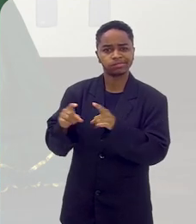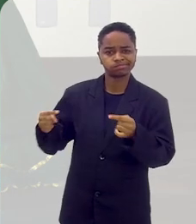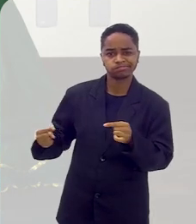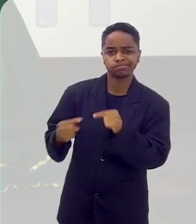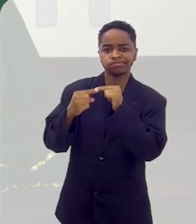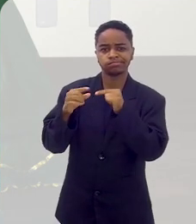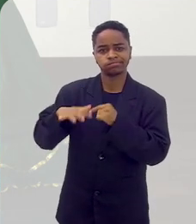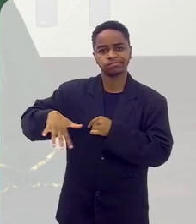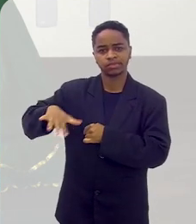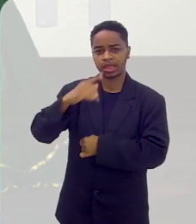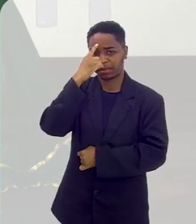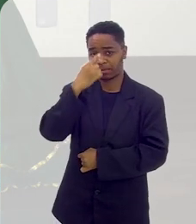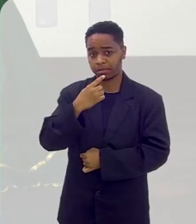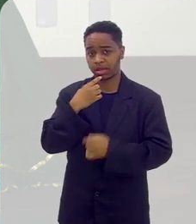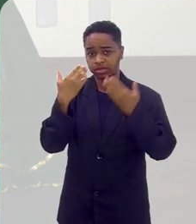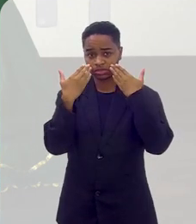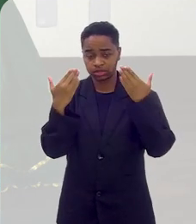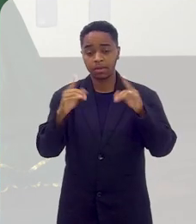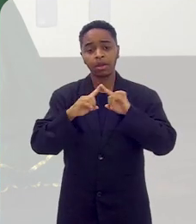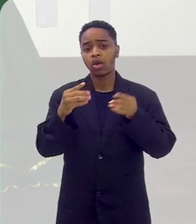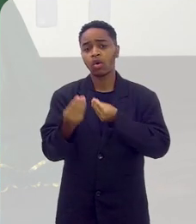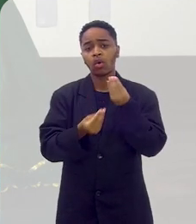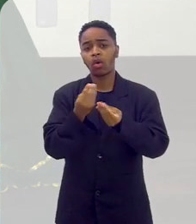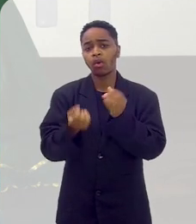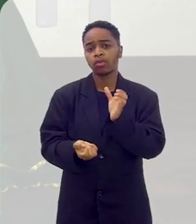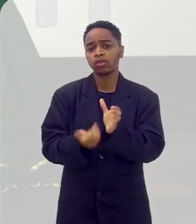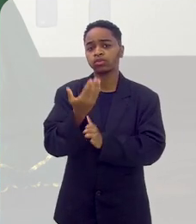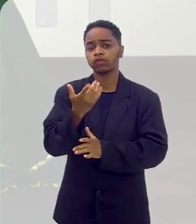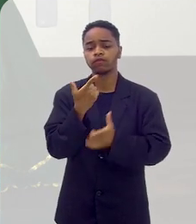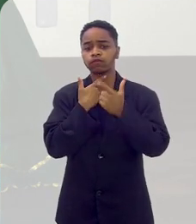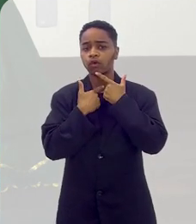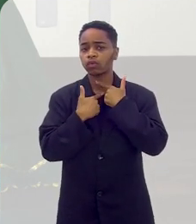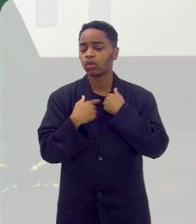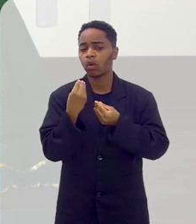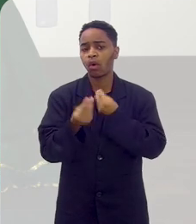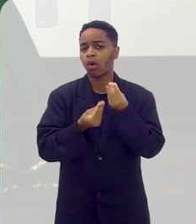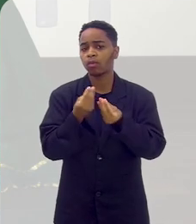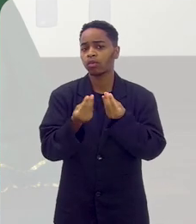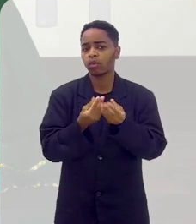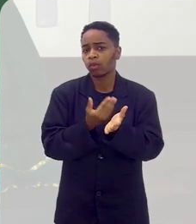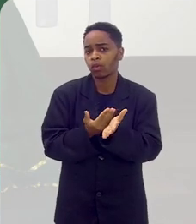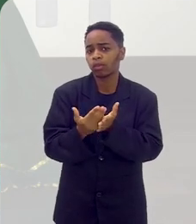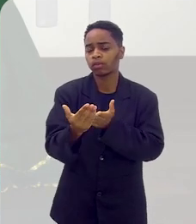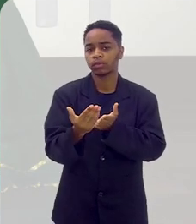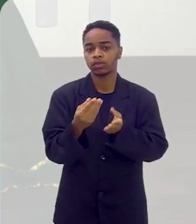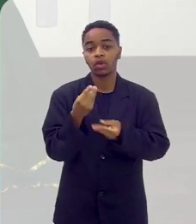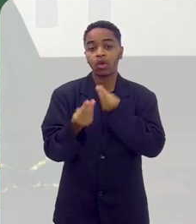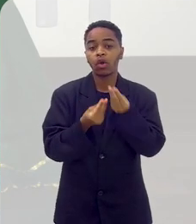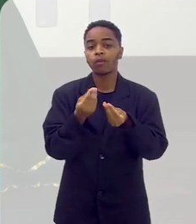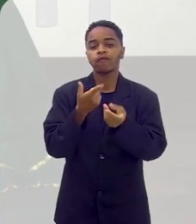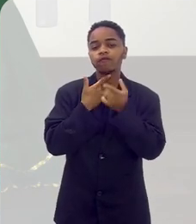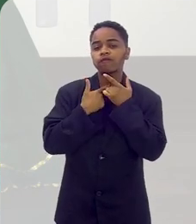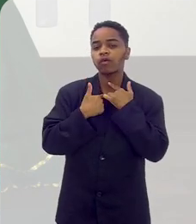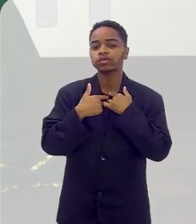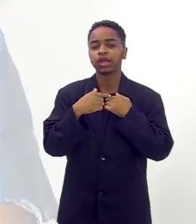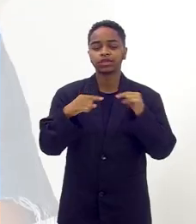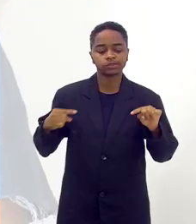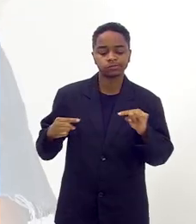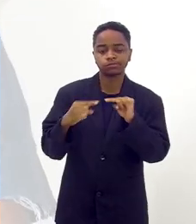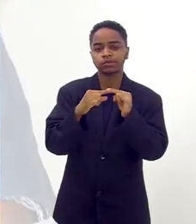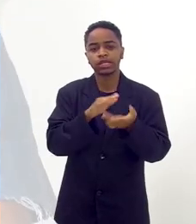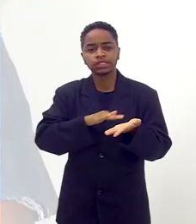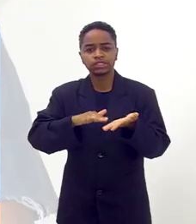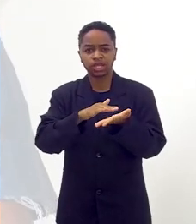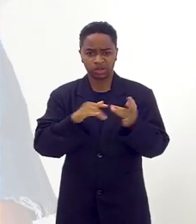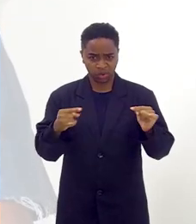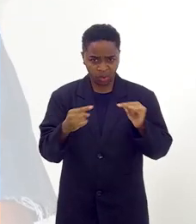montão, achei que ficou muito bonito. Como é que nasceu essa vontade? Como é que, em primeiro lugar, como é que nasceu essa vontade cigana?